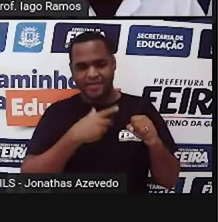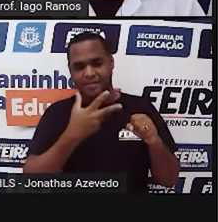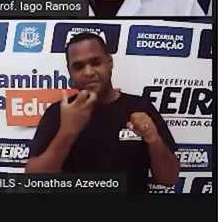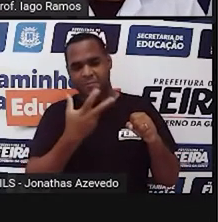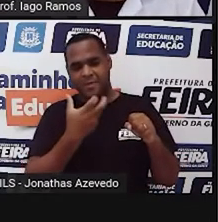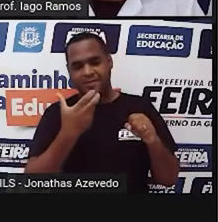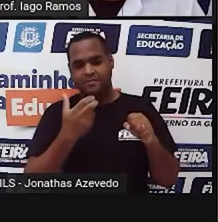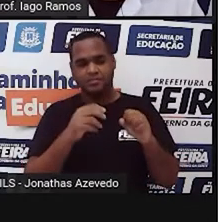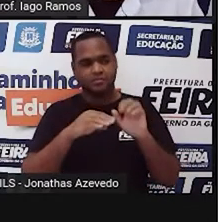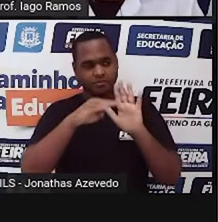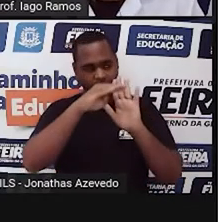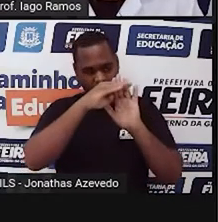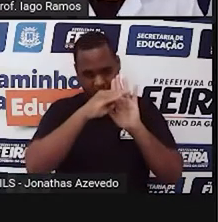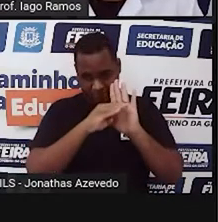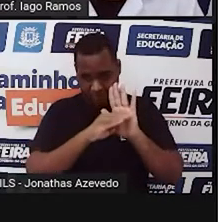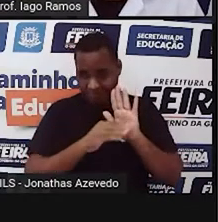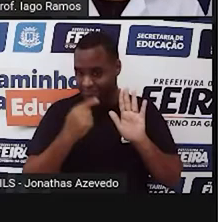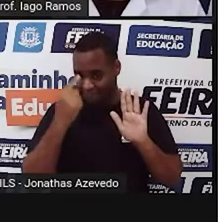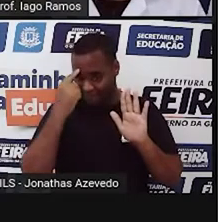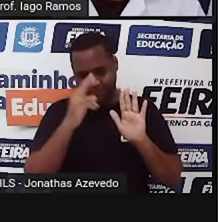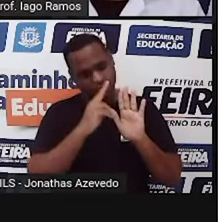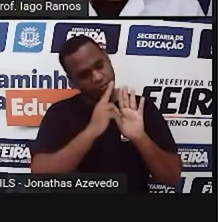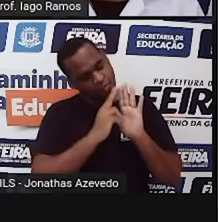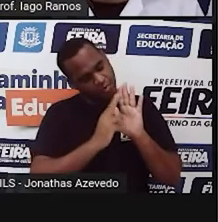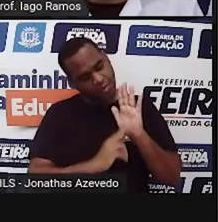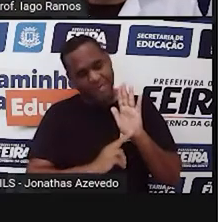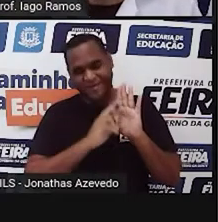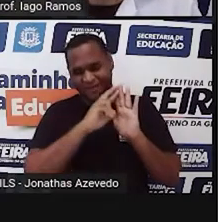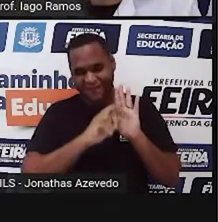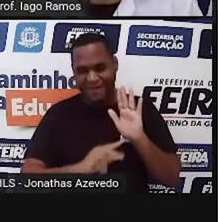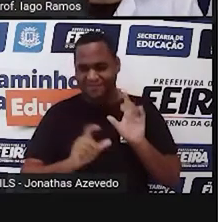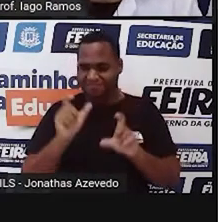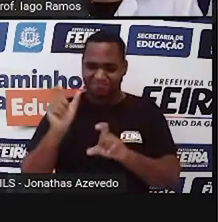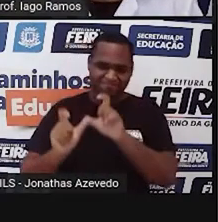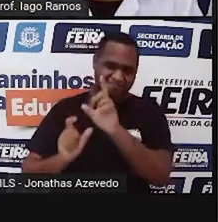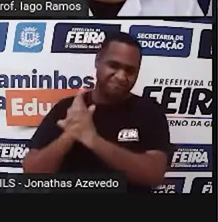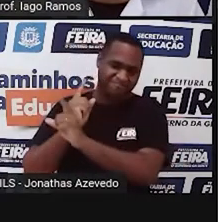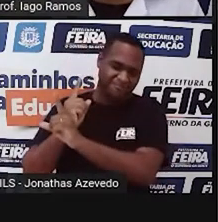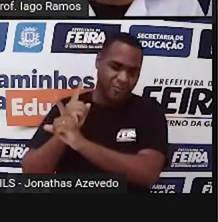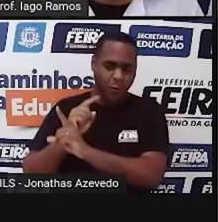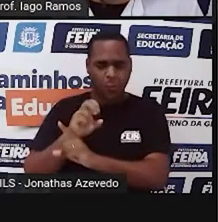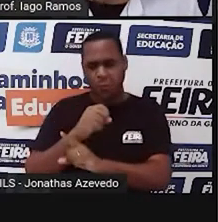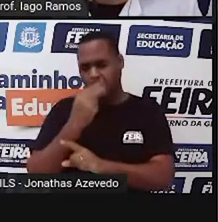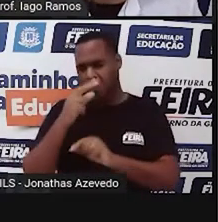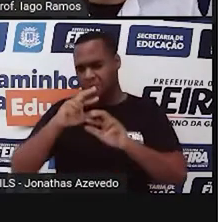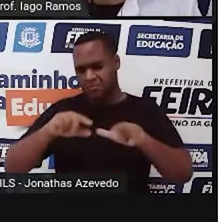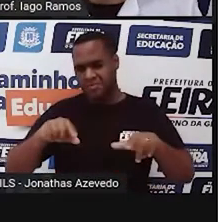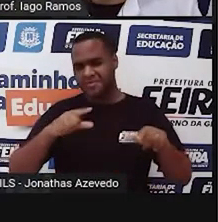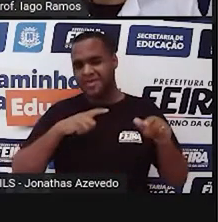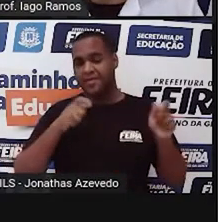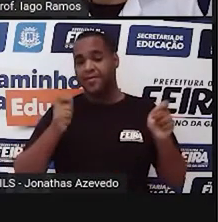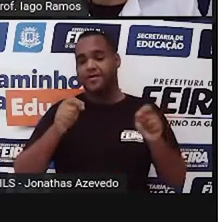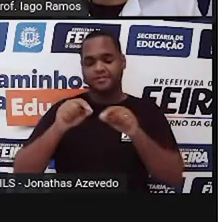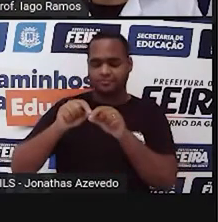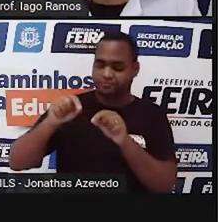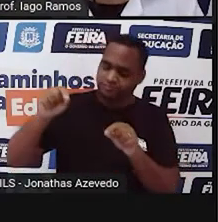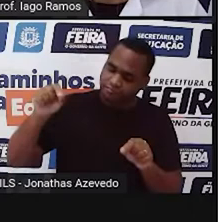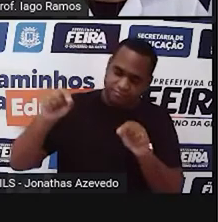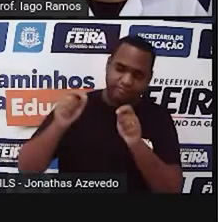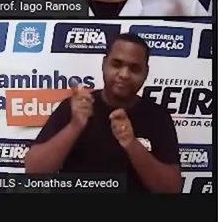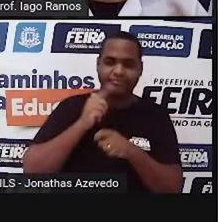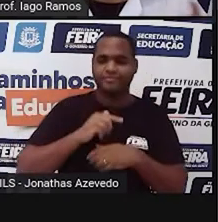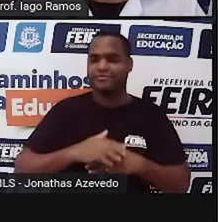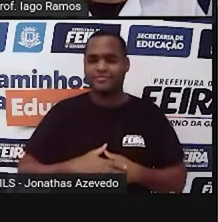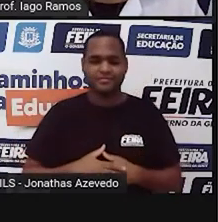fazer uma lista com nome de objetos ou coisas que podem ser medidos, certo?